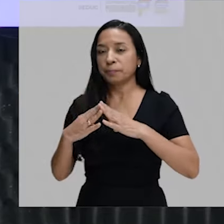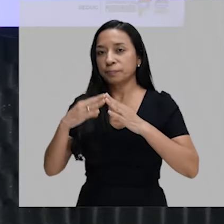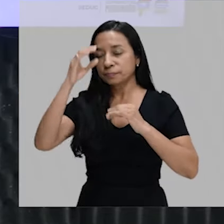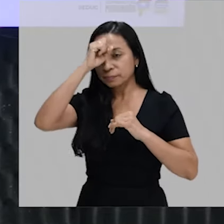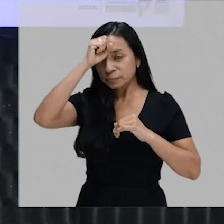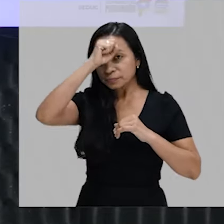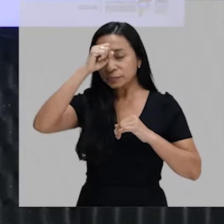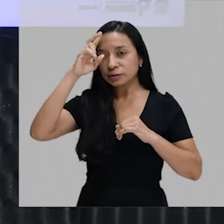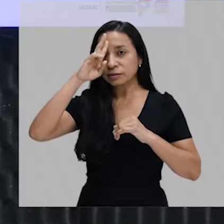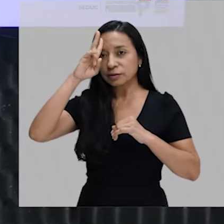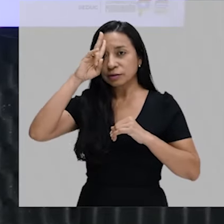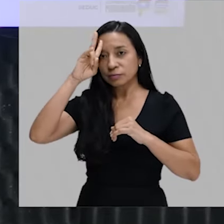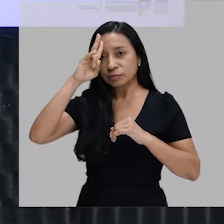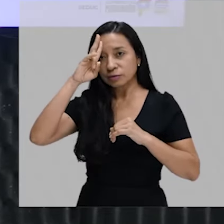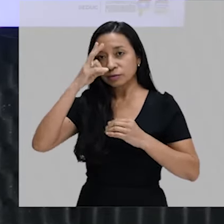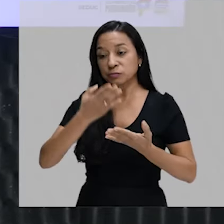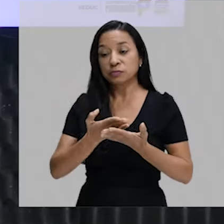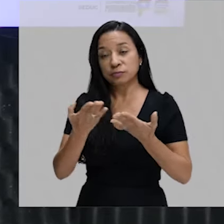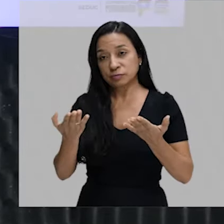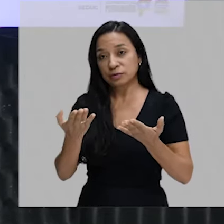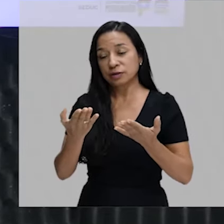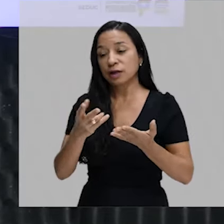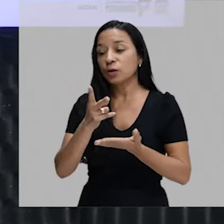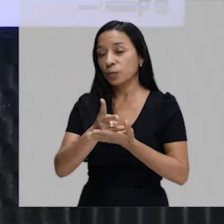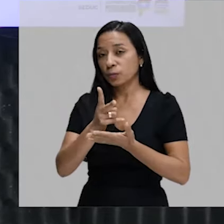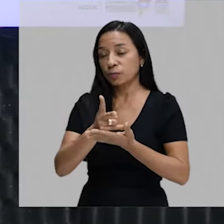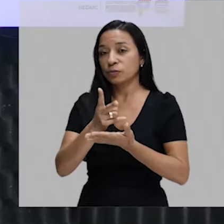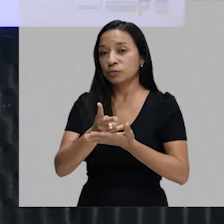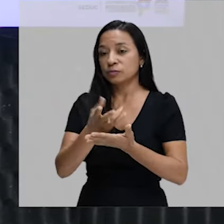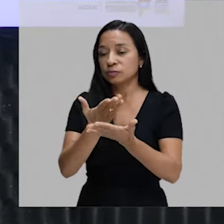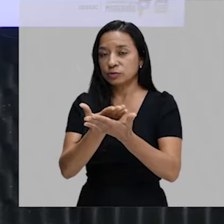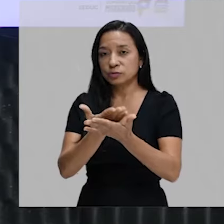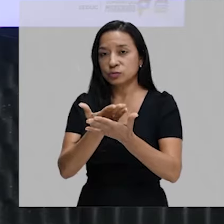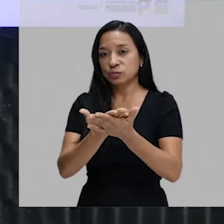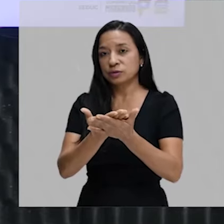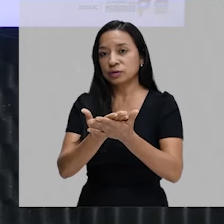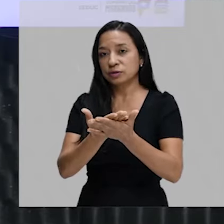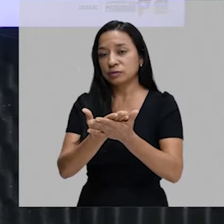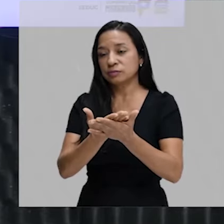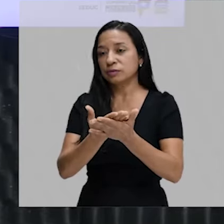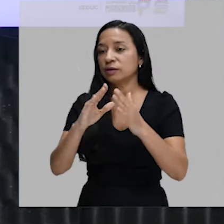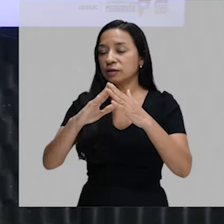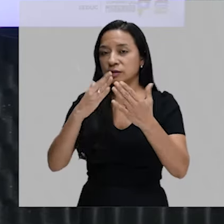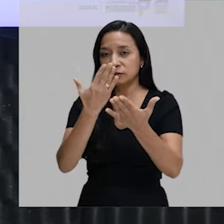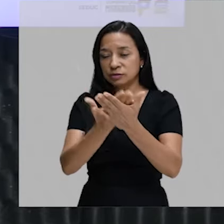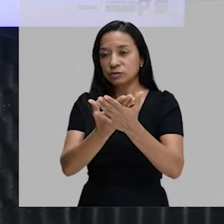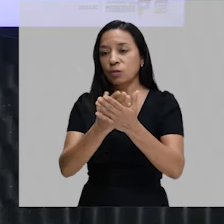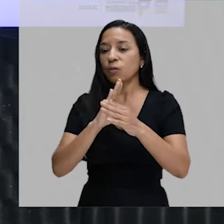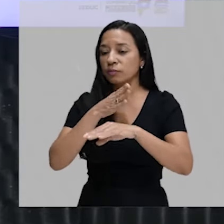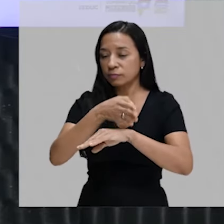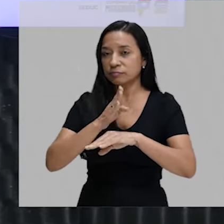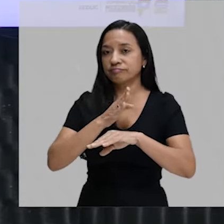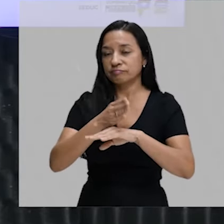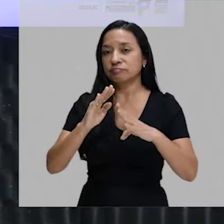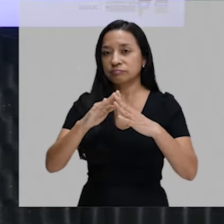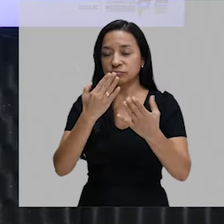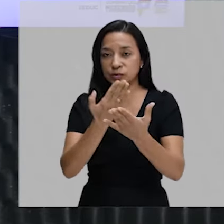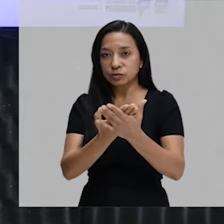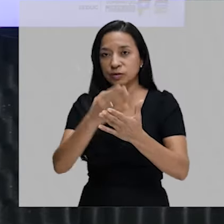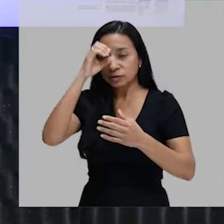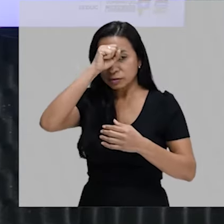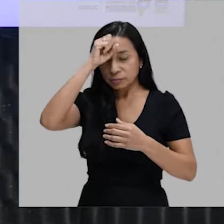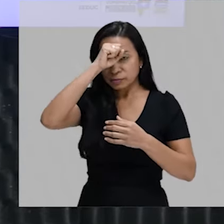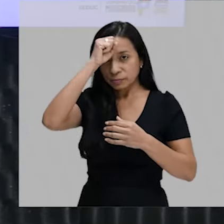Lembrando que você está em casa dando continuidade aos estudos da escola, você está frequentando a escola, você está